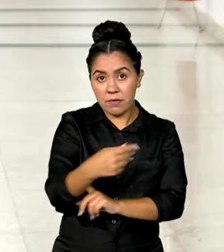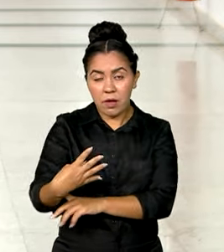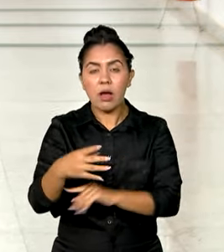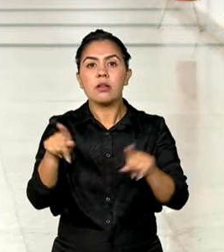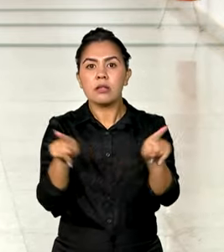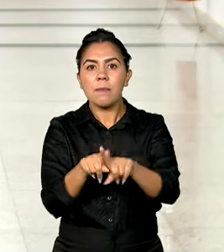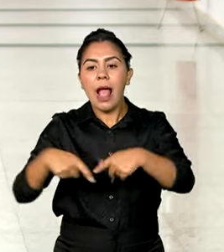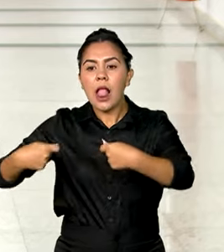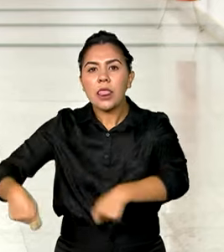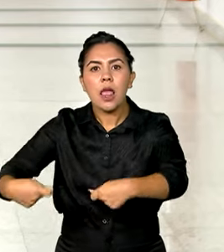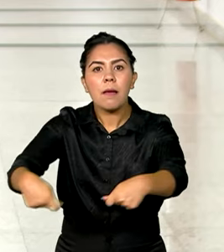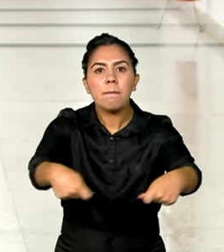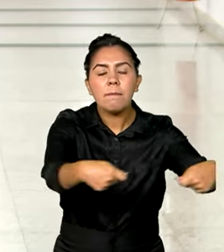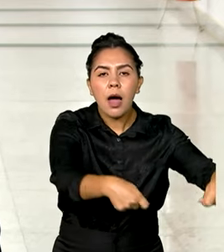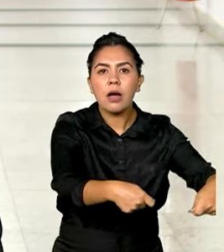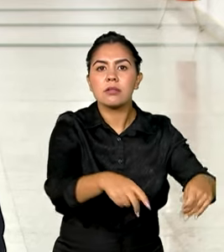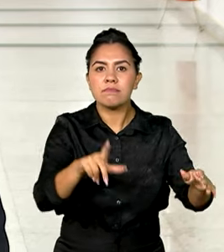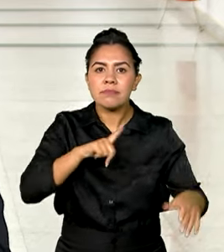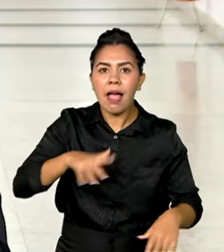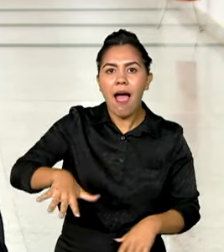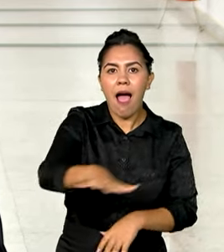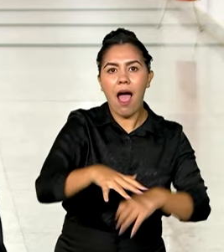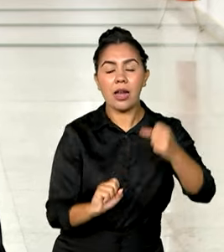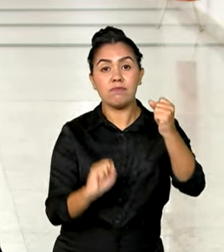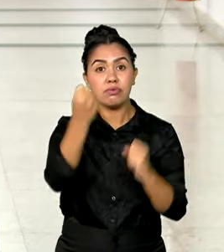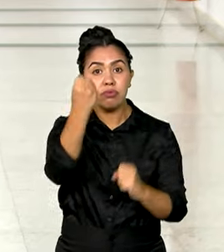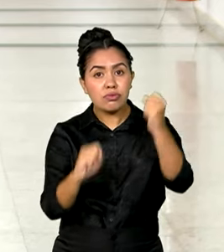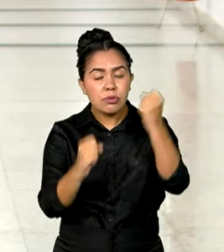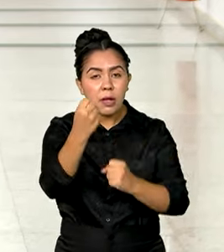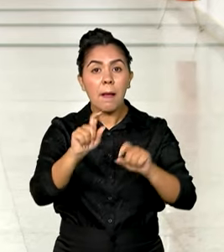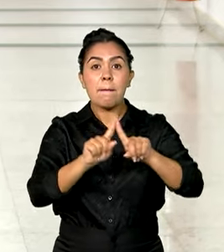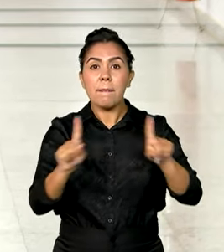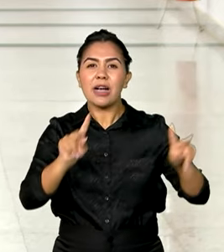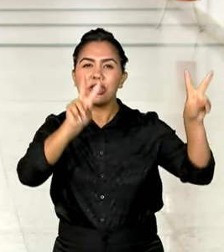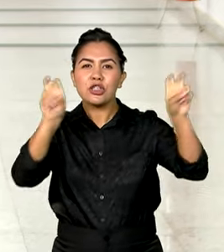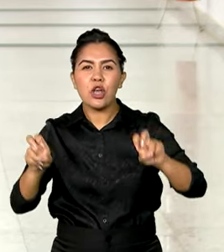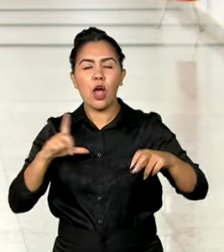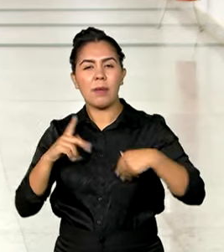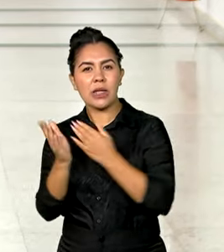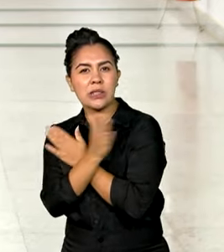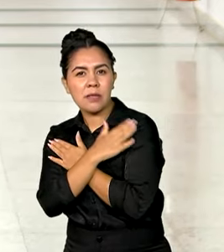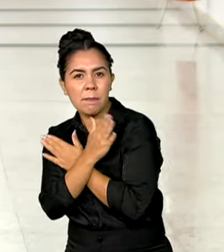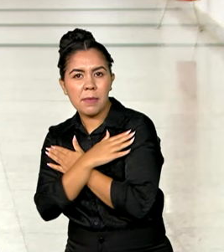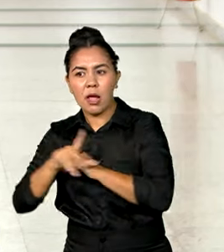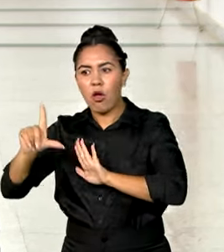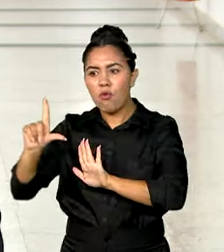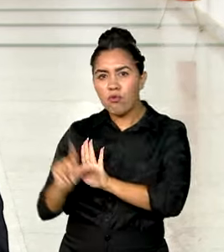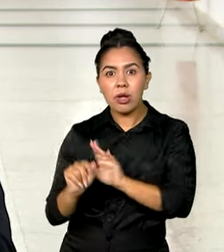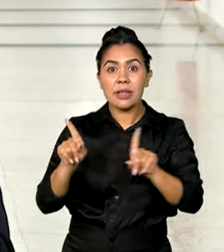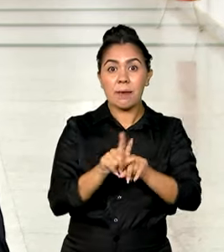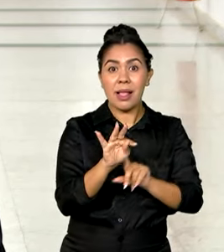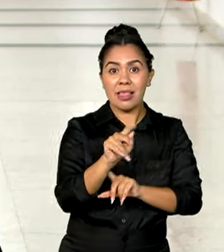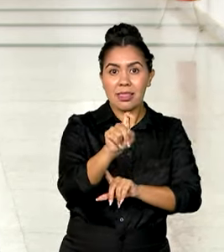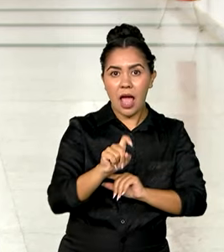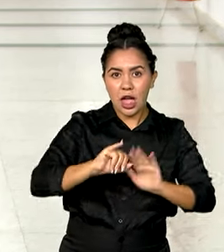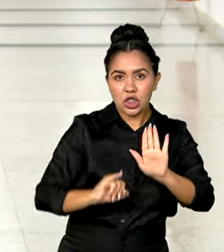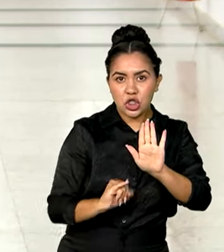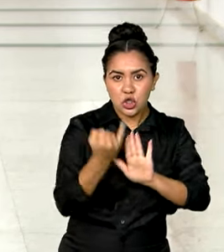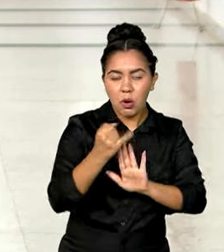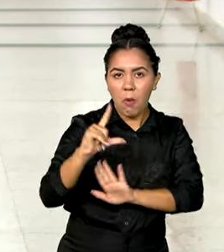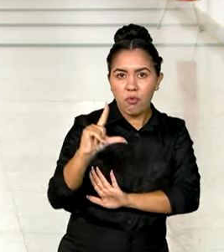industriais ajudou nesse crescimento. Mas também a queda do desemprego, das taxas de juros, além dos